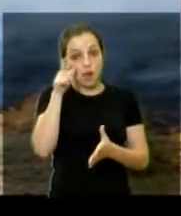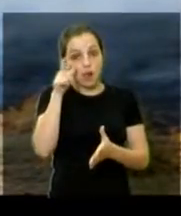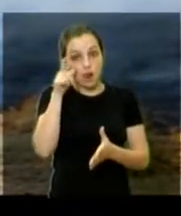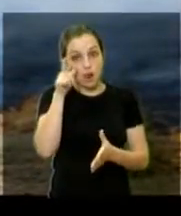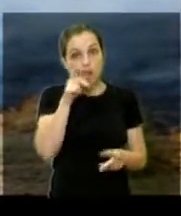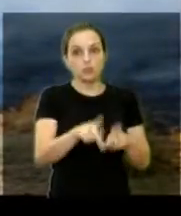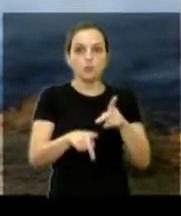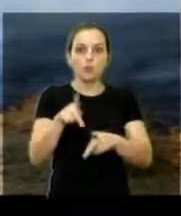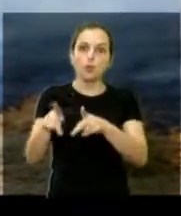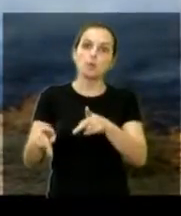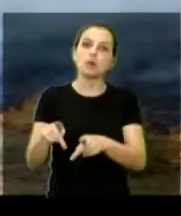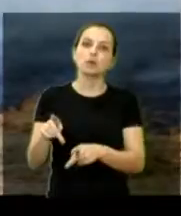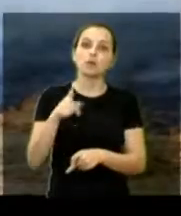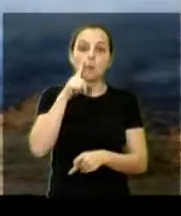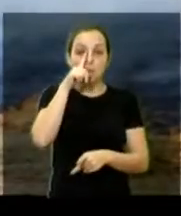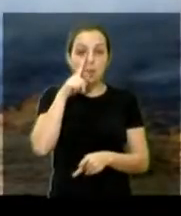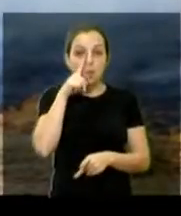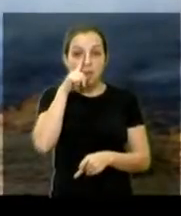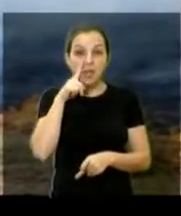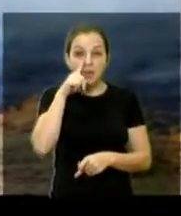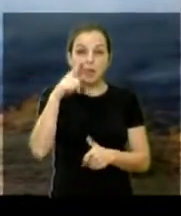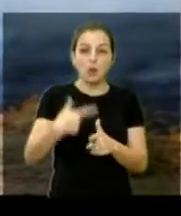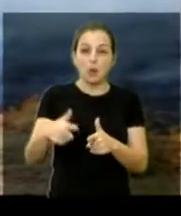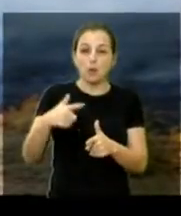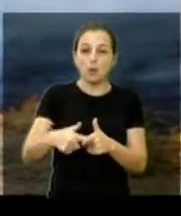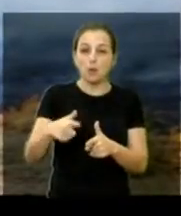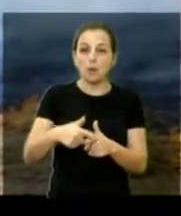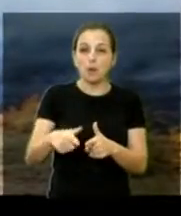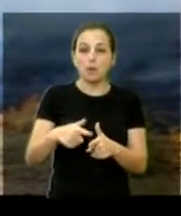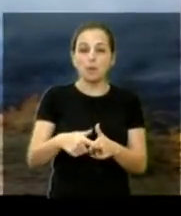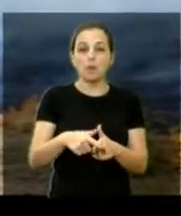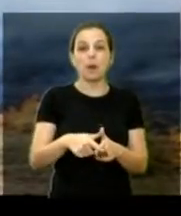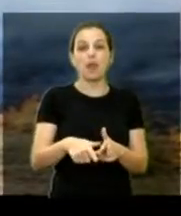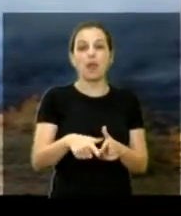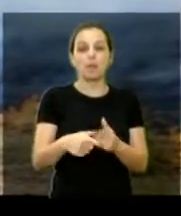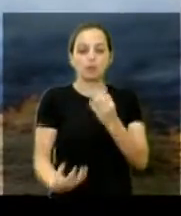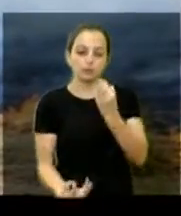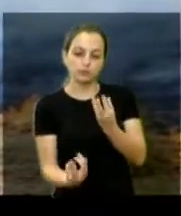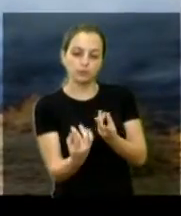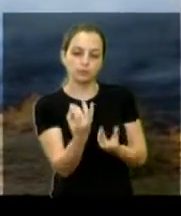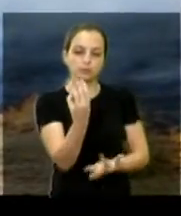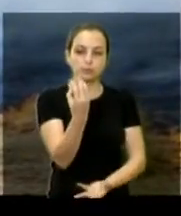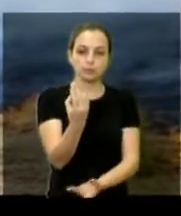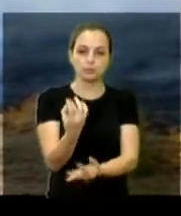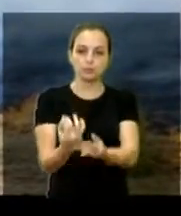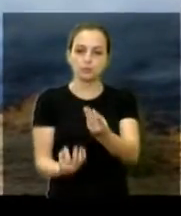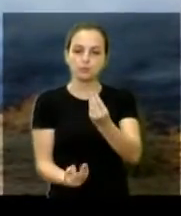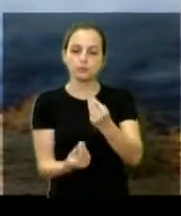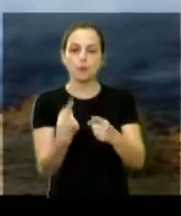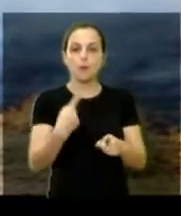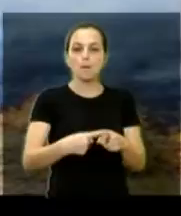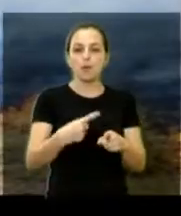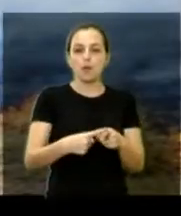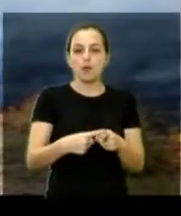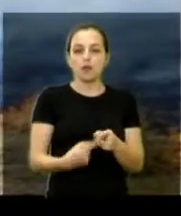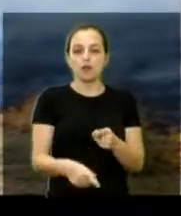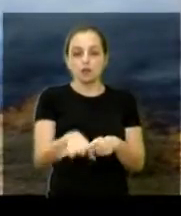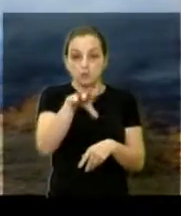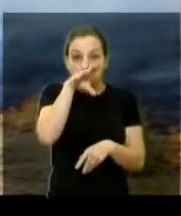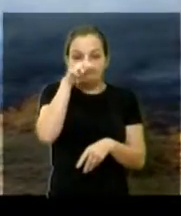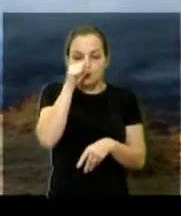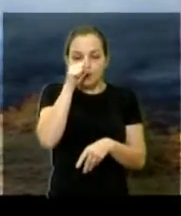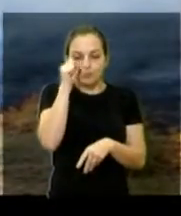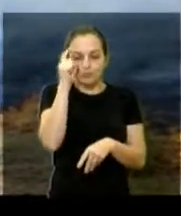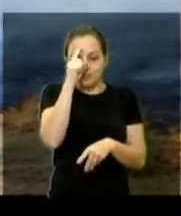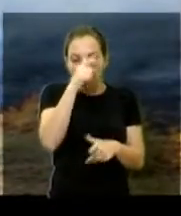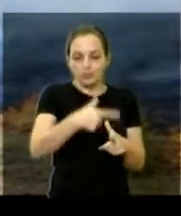perigo das queimadas. Todos sabem a dificuldade de se respirar e nós temos que estar